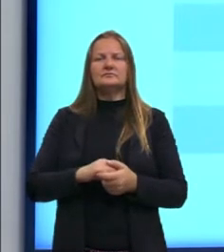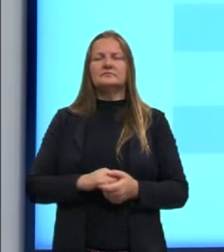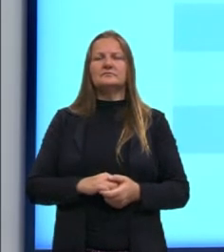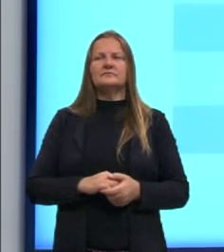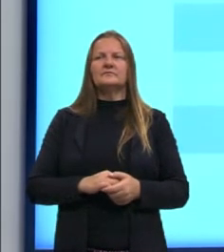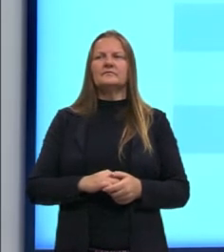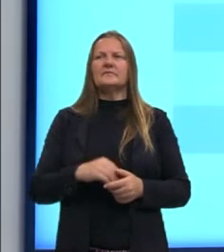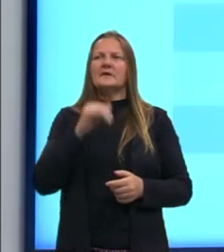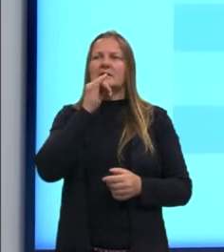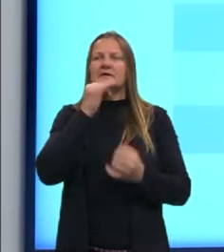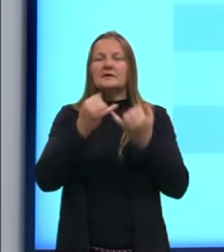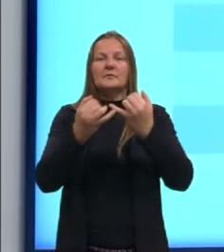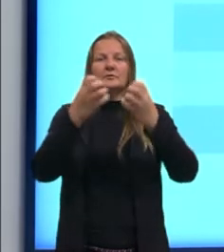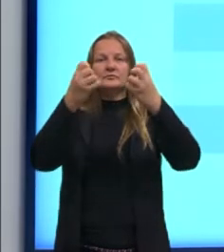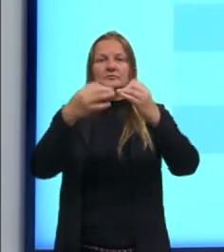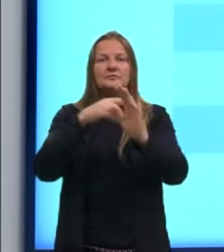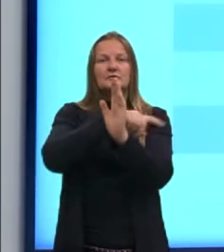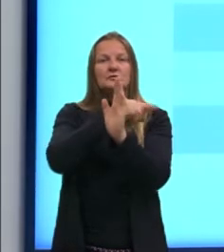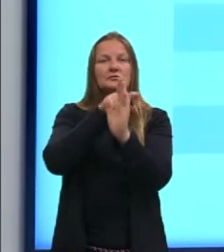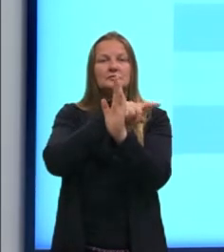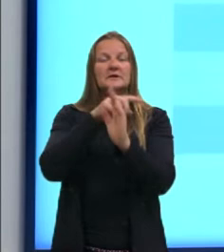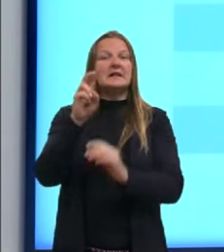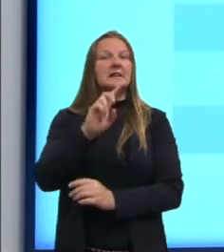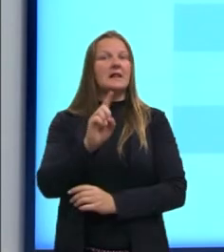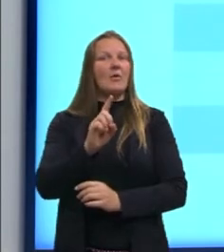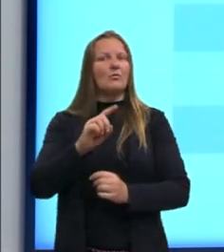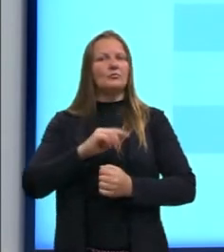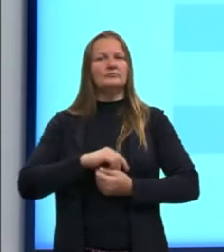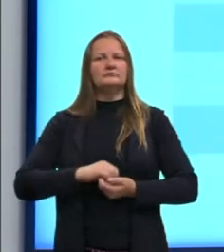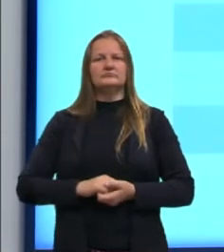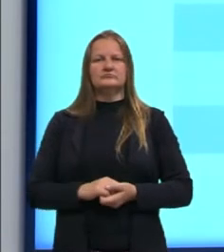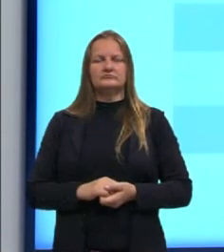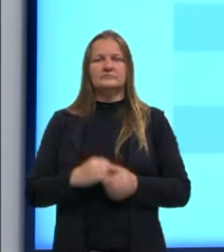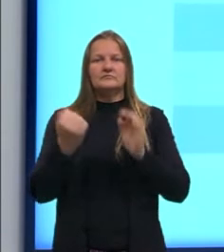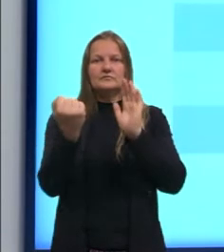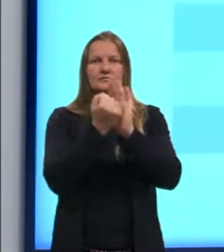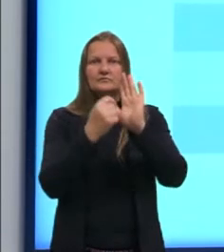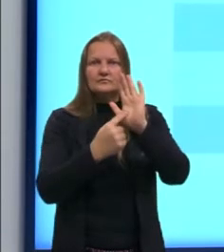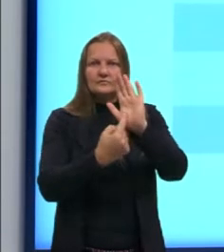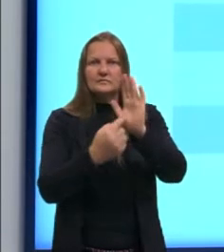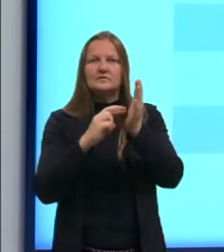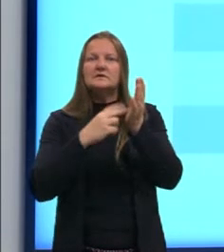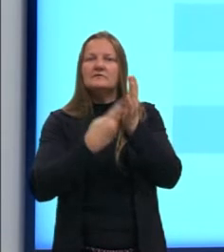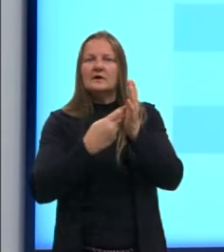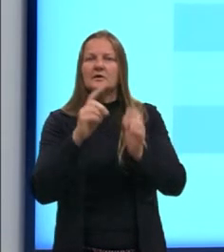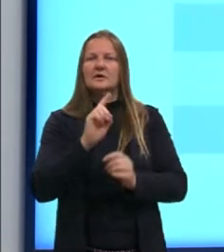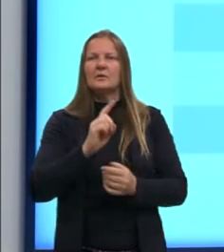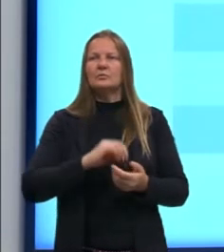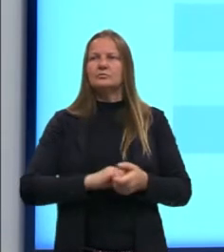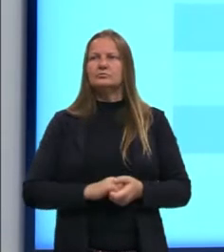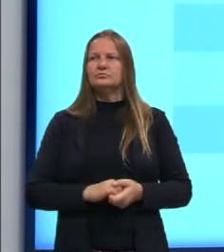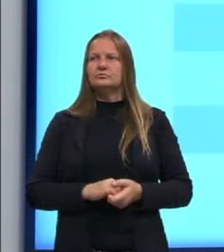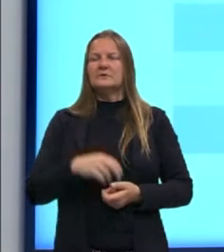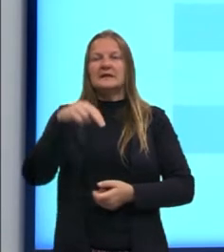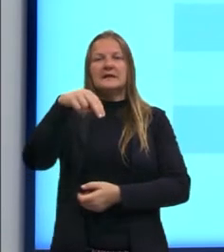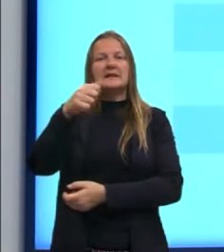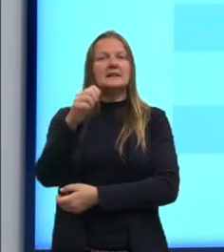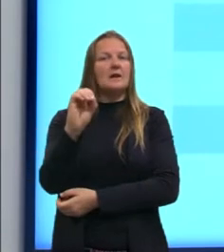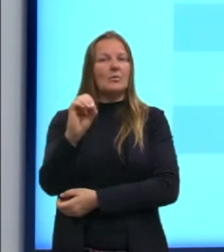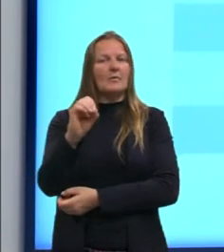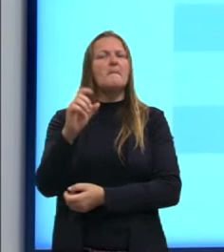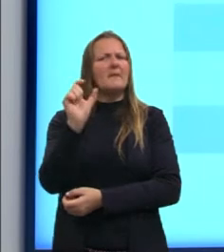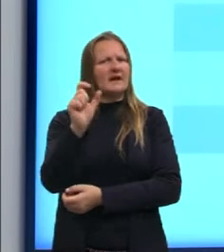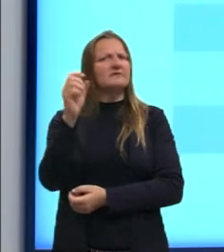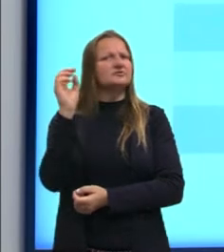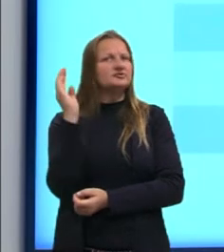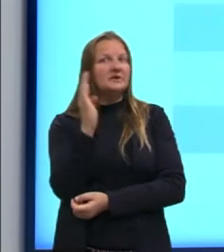Então, aqui, a negação, eu nego aquela sentença que eu estou falando. Ou, então, a gente diz que não, né? Usa a